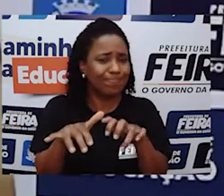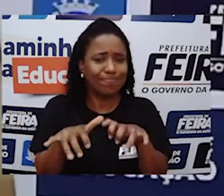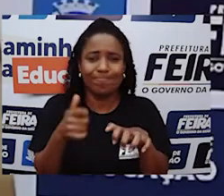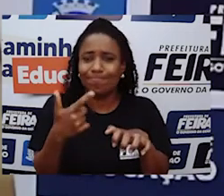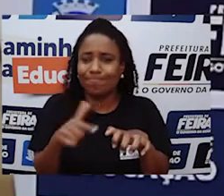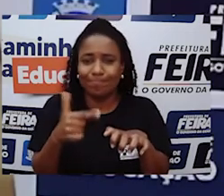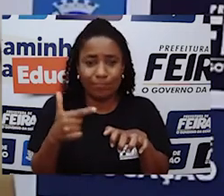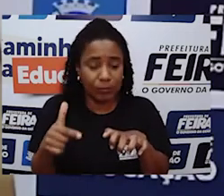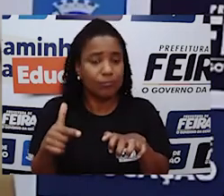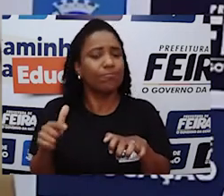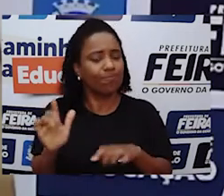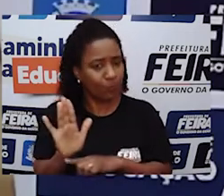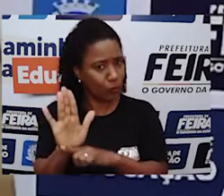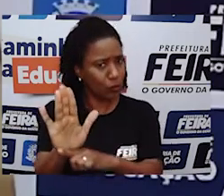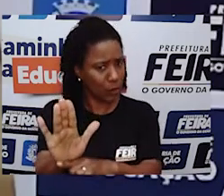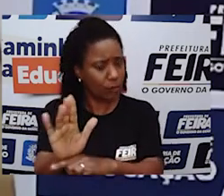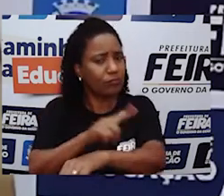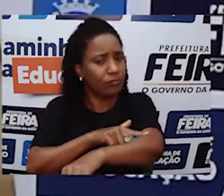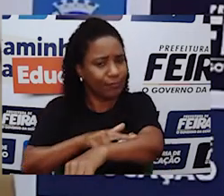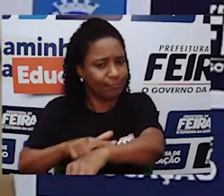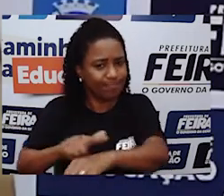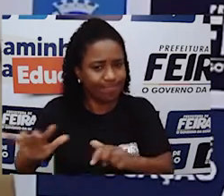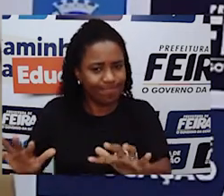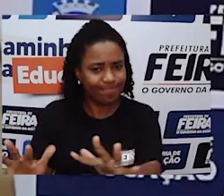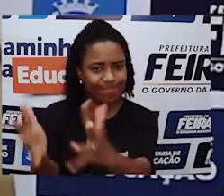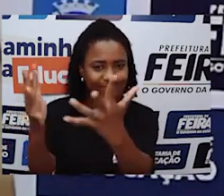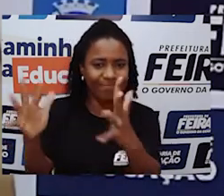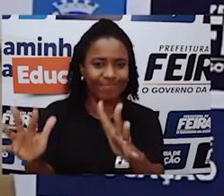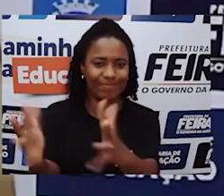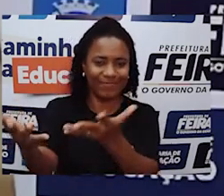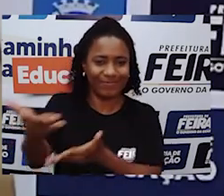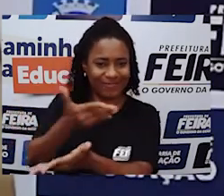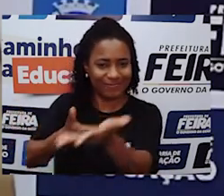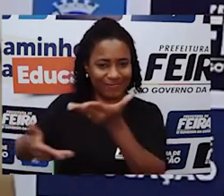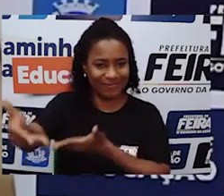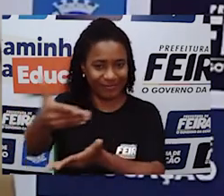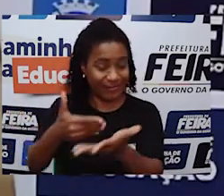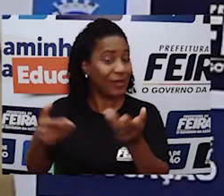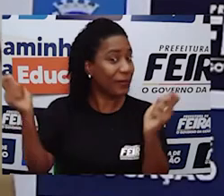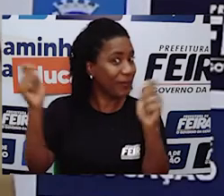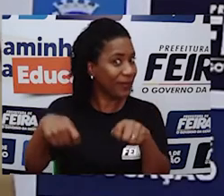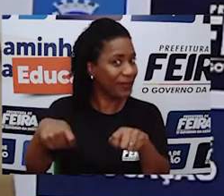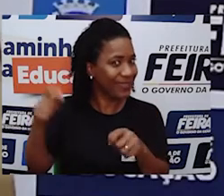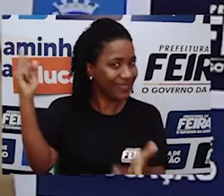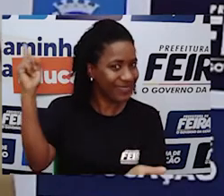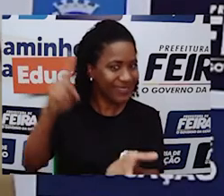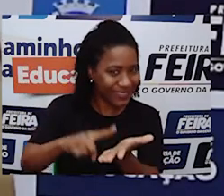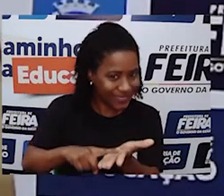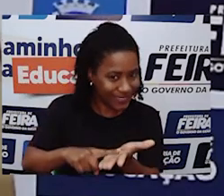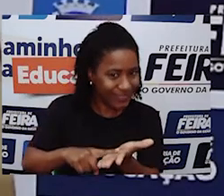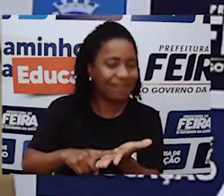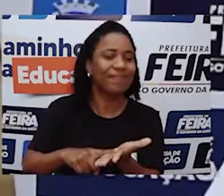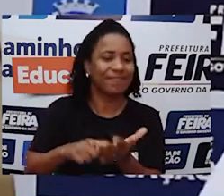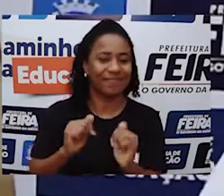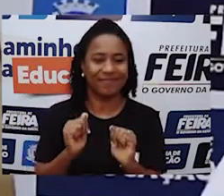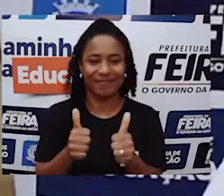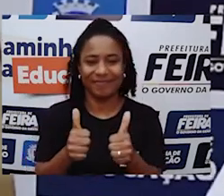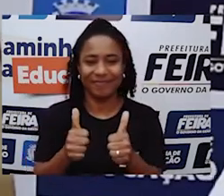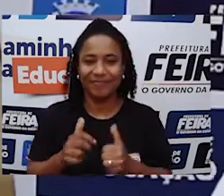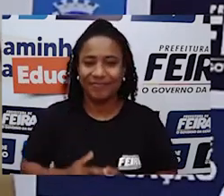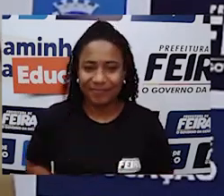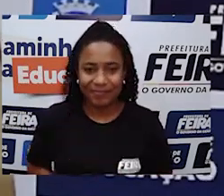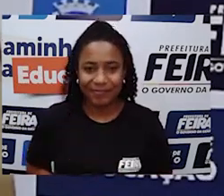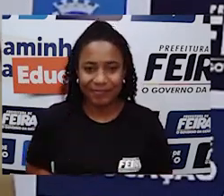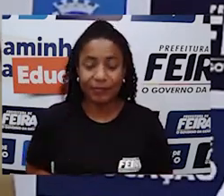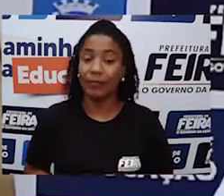vamos encorajar uns aos outros. Posso contar com vocês? Ok. Mais uma dica.